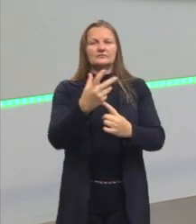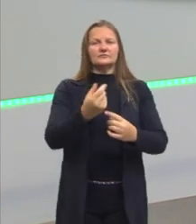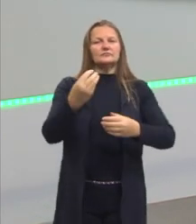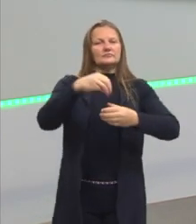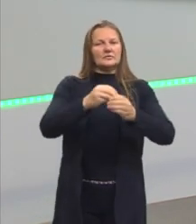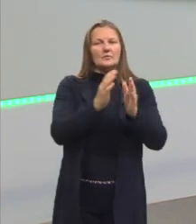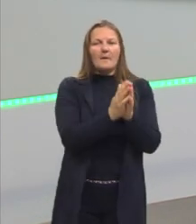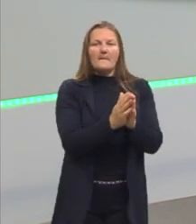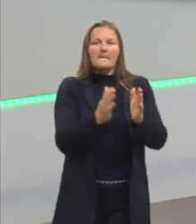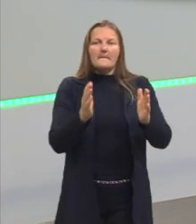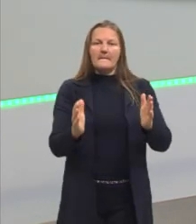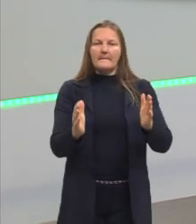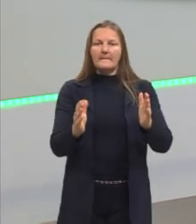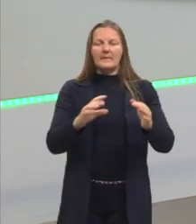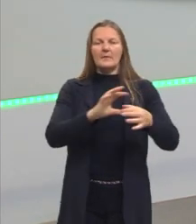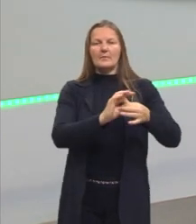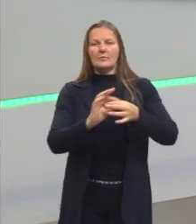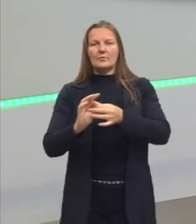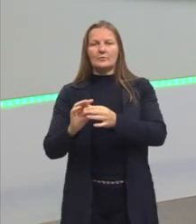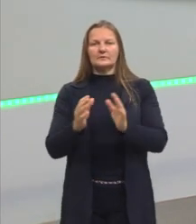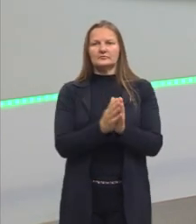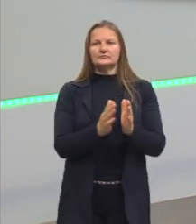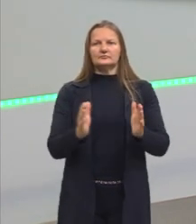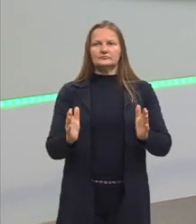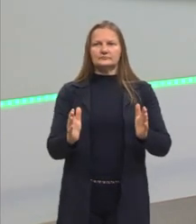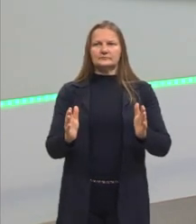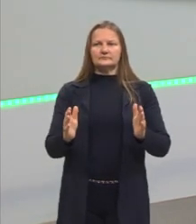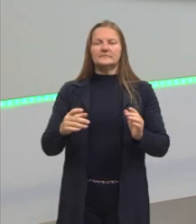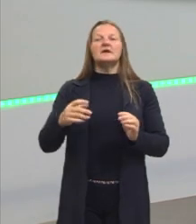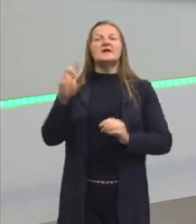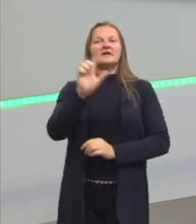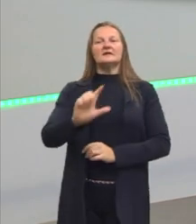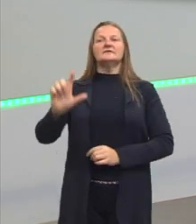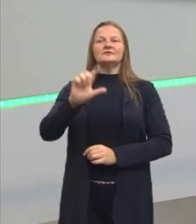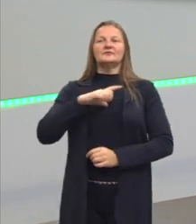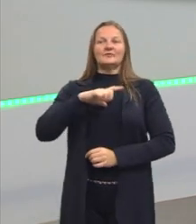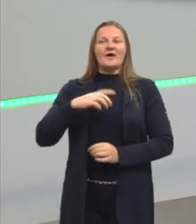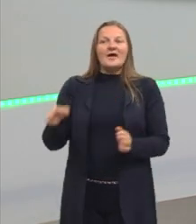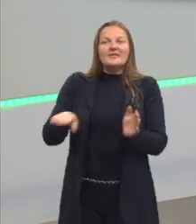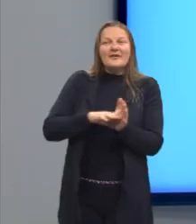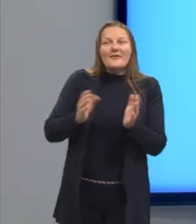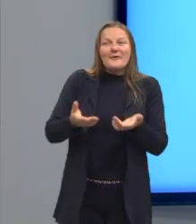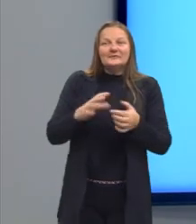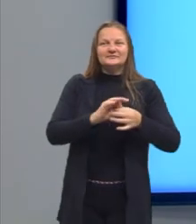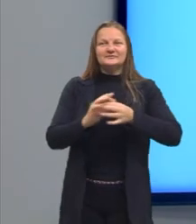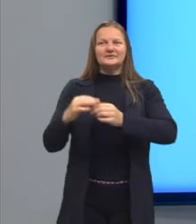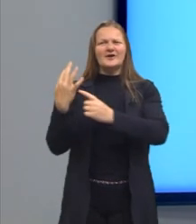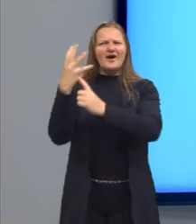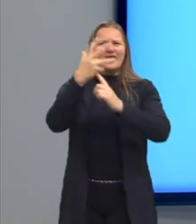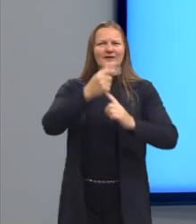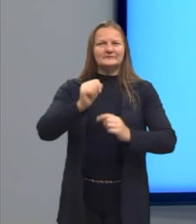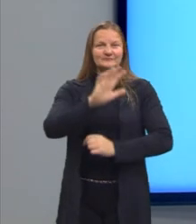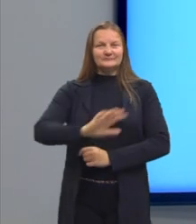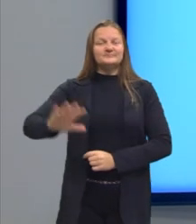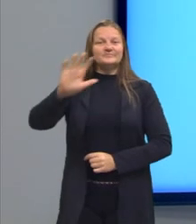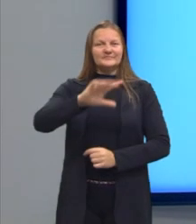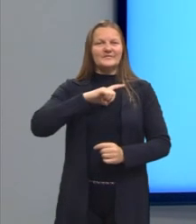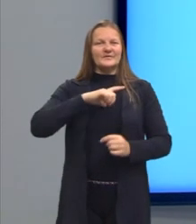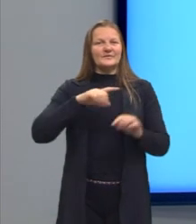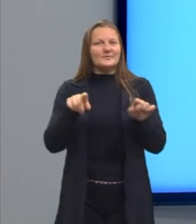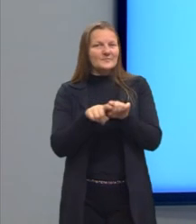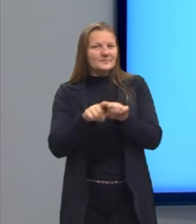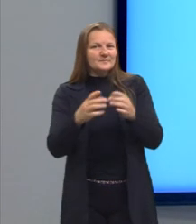ocorreram nesse momento que são muito importantes para a literatura que a gente tem hoje, certo? E para as artes, né? Que a gente tem hoje.